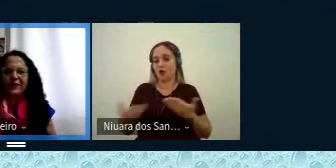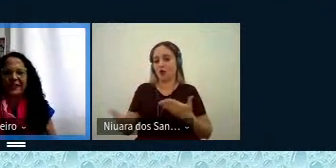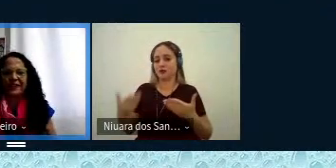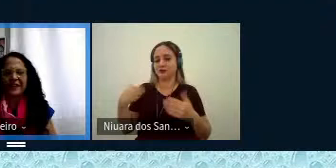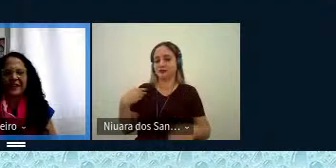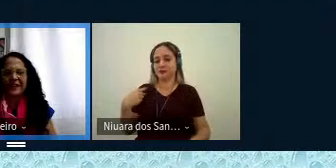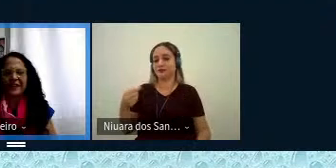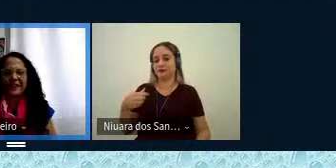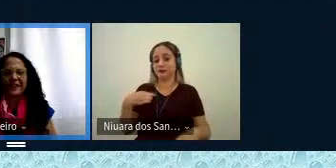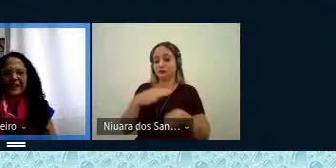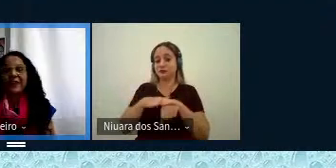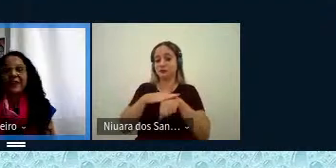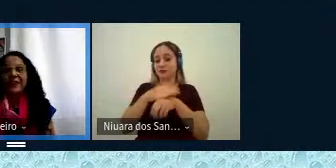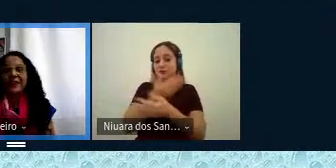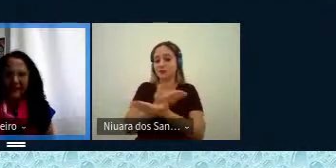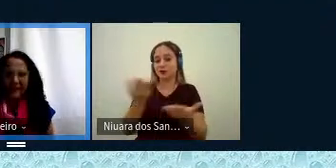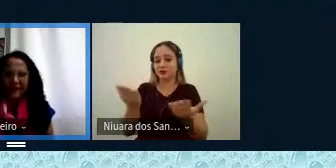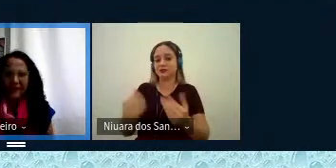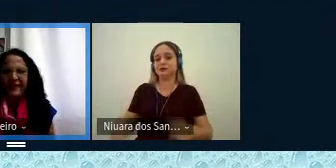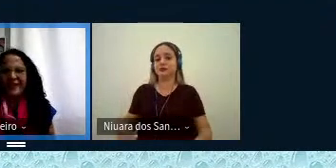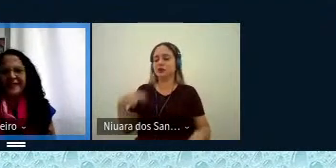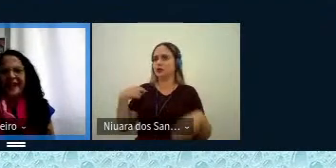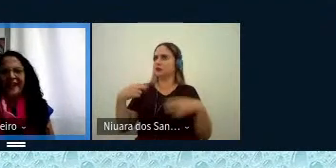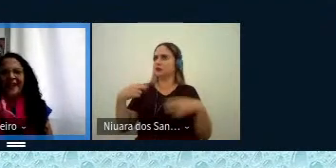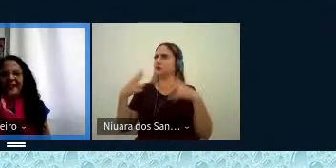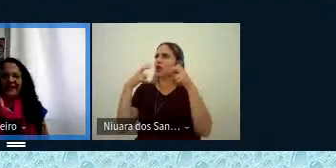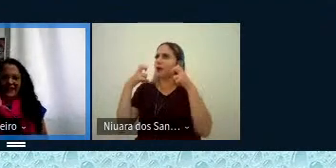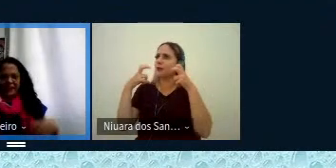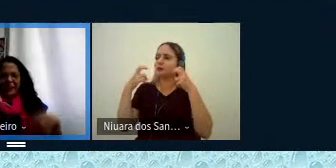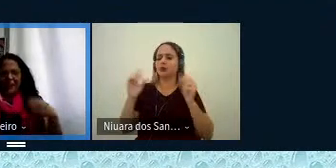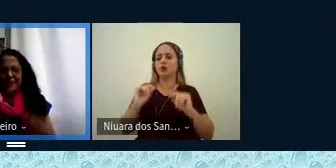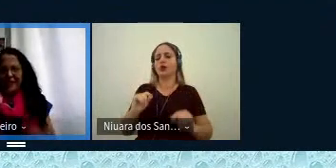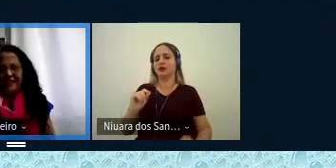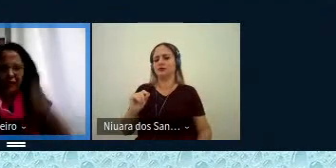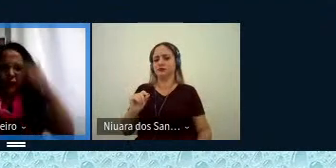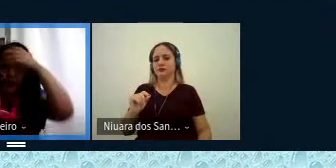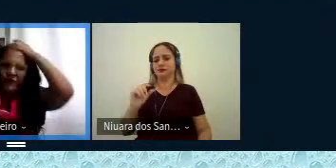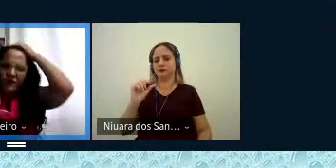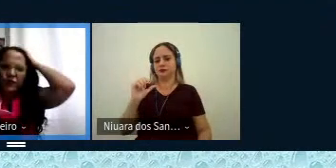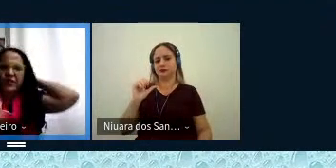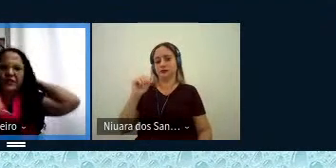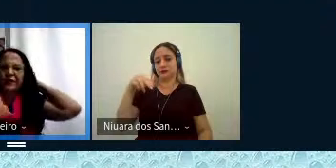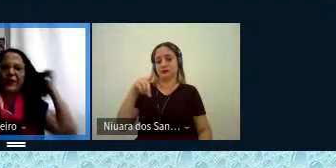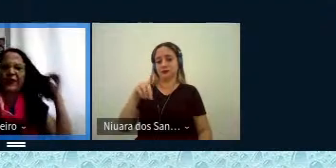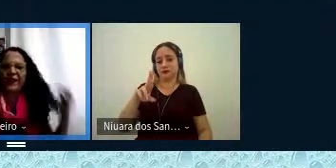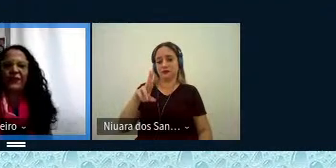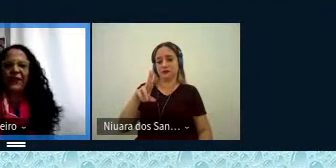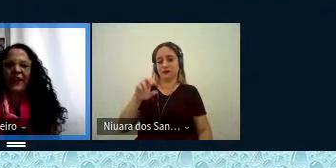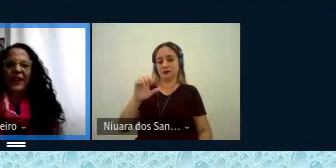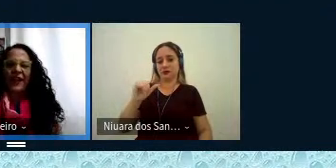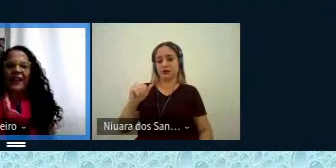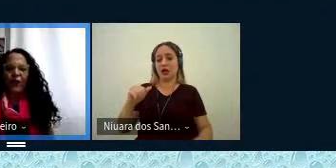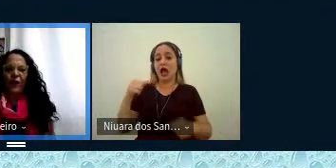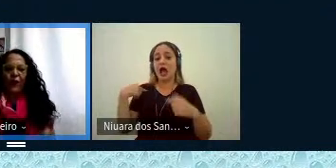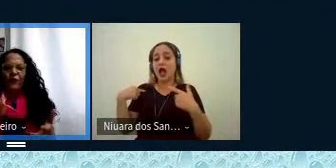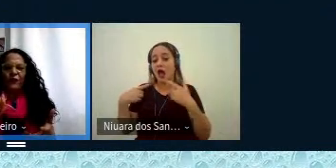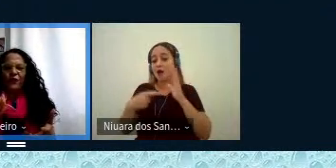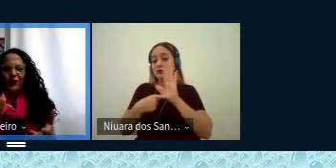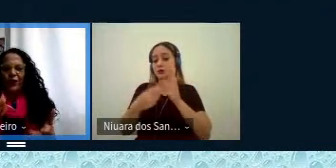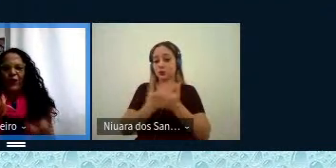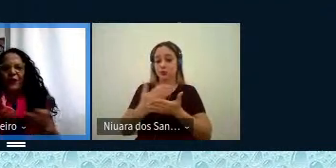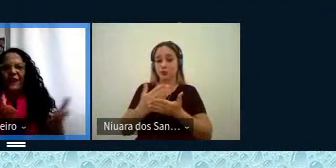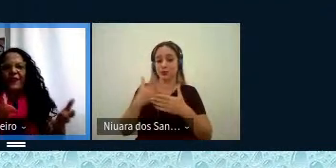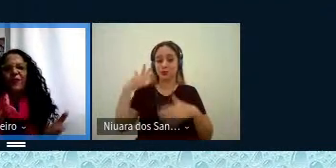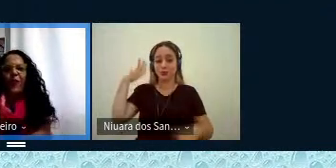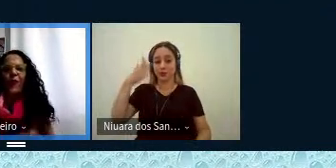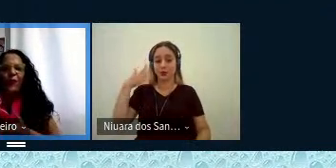conversando com vocês. E o eu percebi, Andréia, na sua apresentação do início do evento, é que eu vou